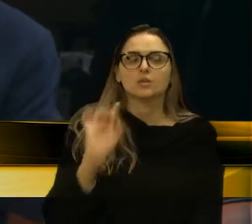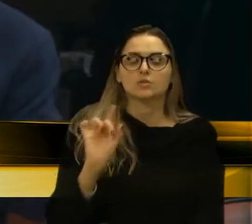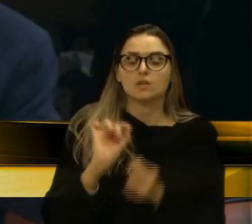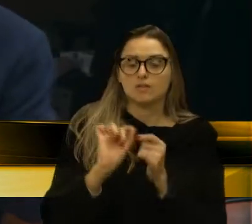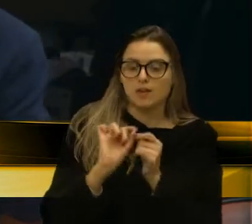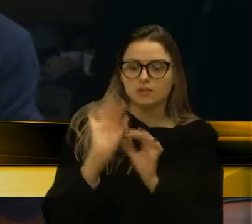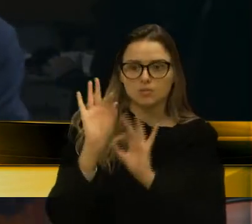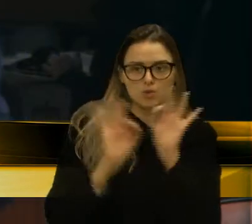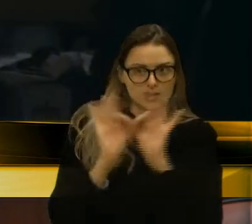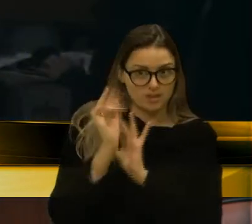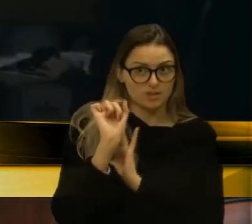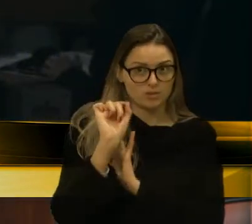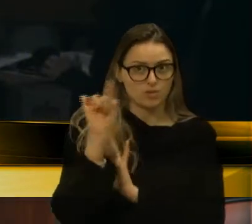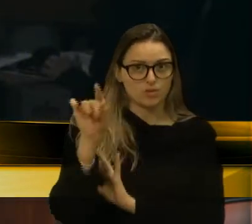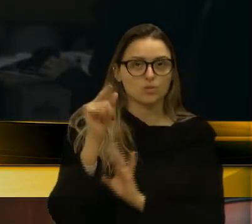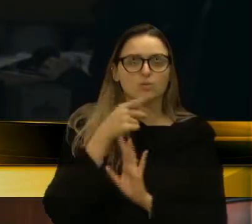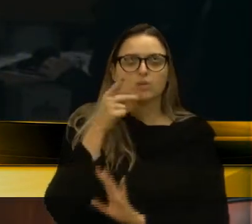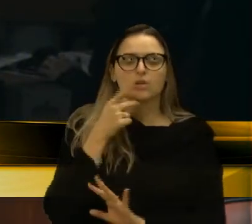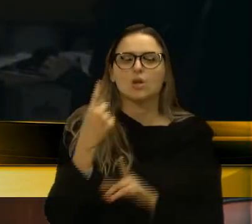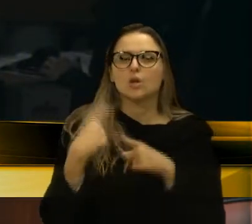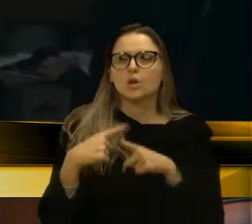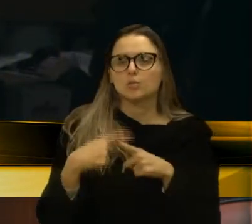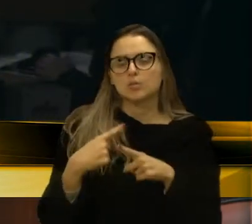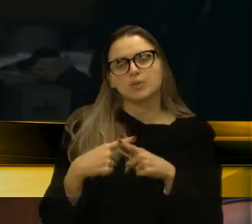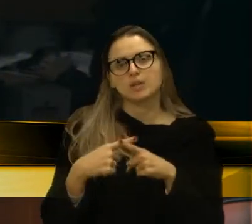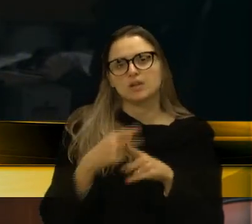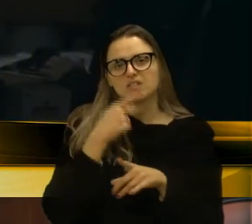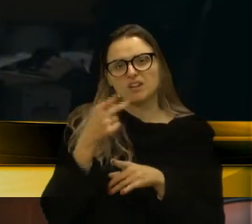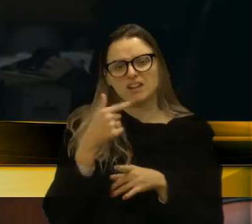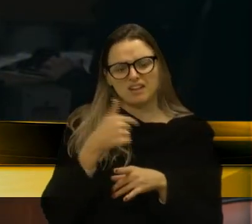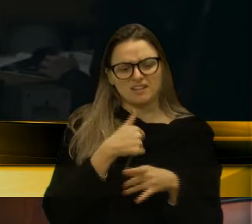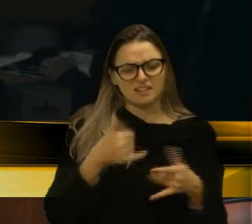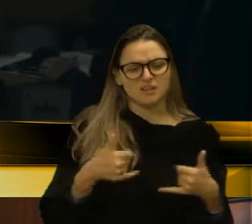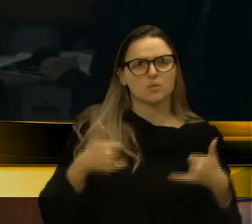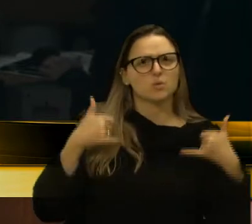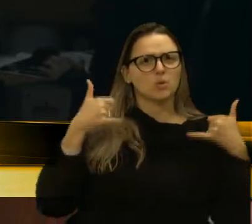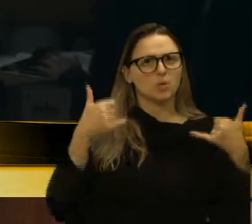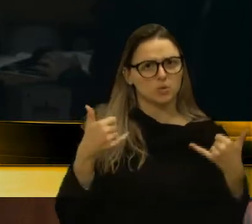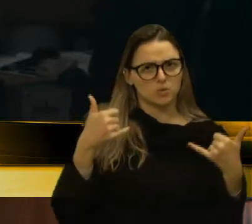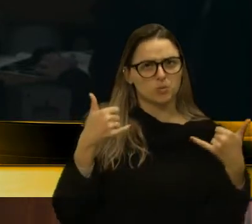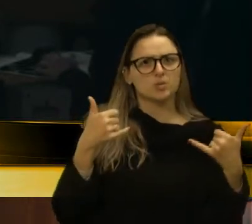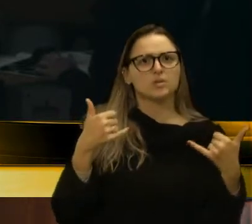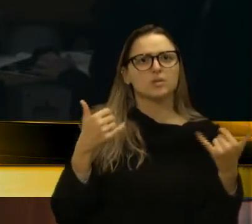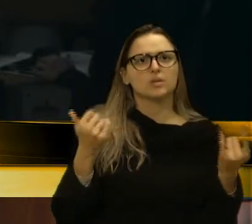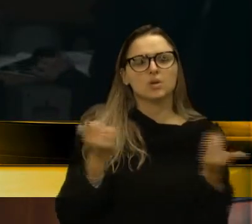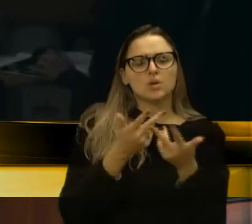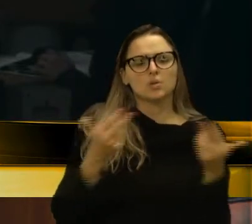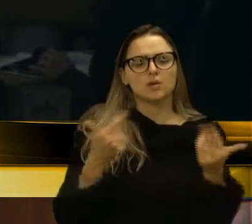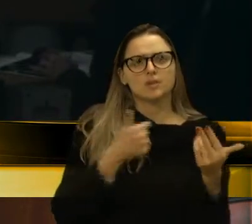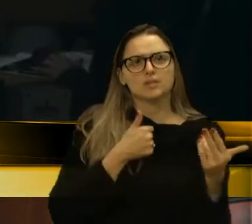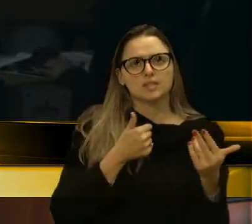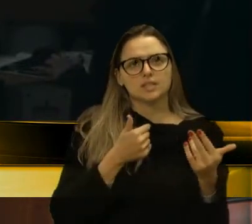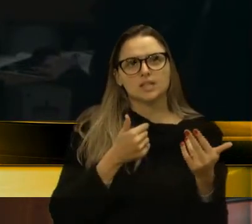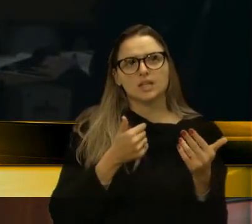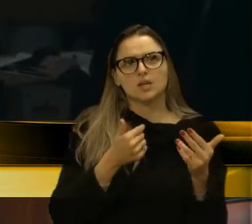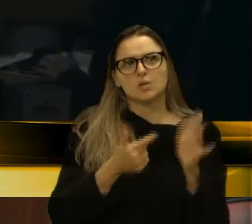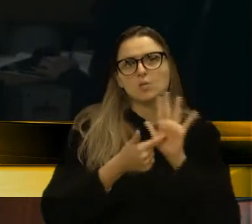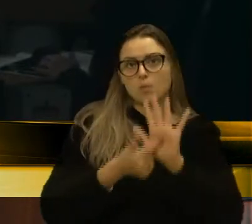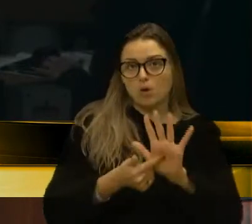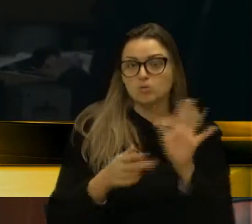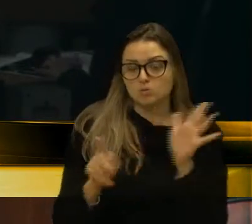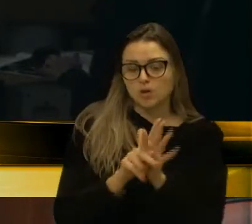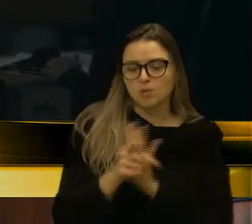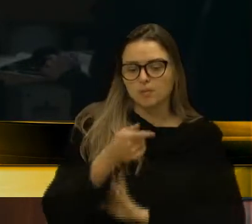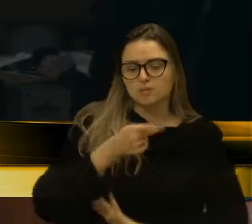porque tratar de vaidade um ingrediente que eu trago como político de